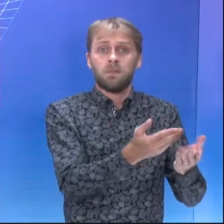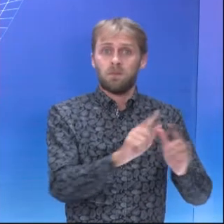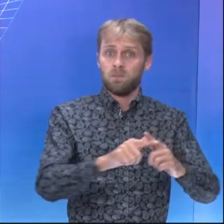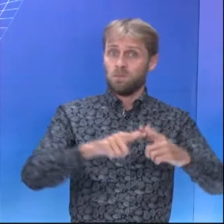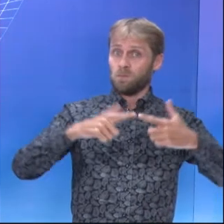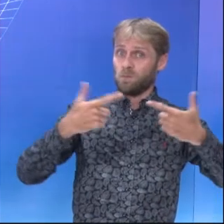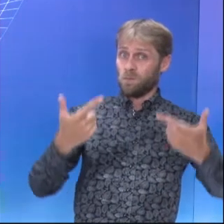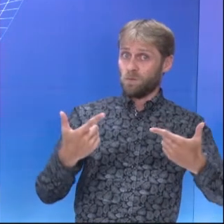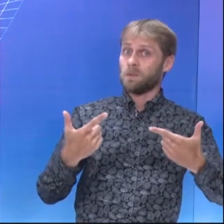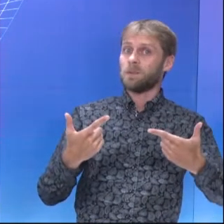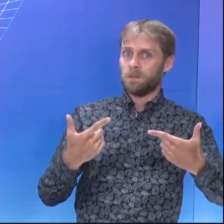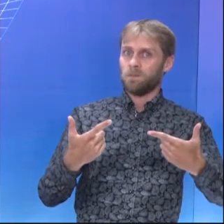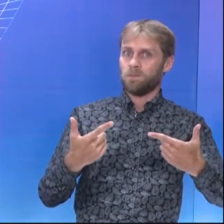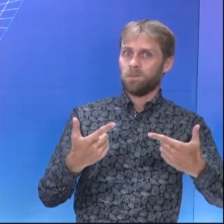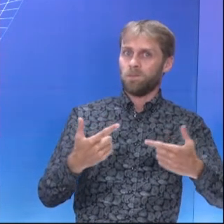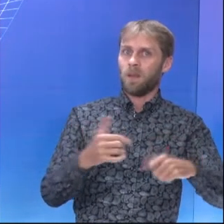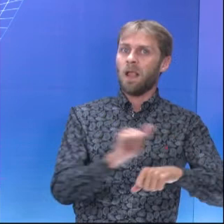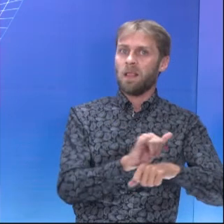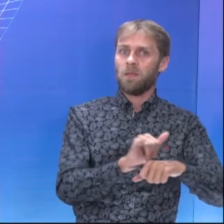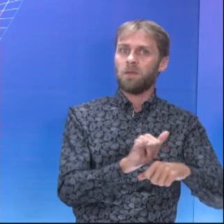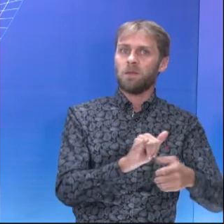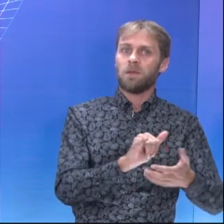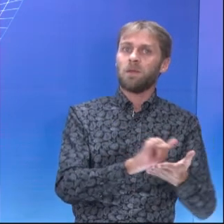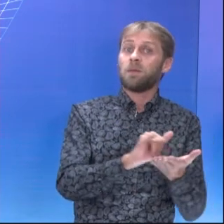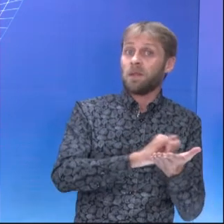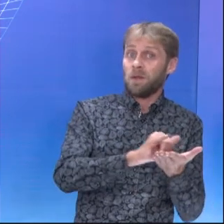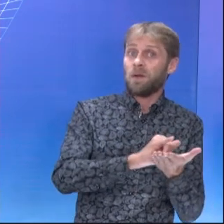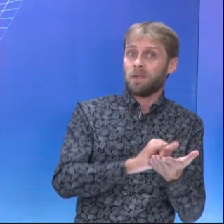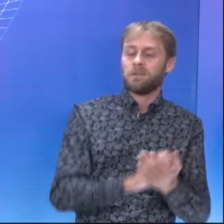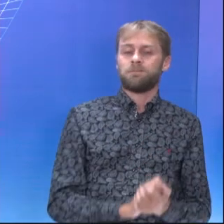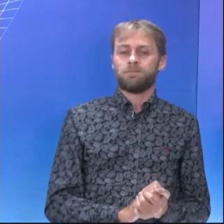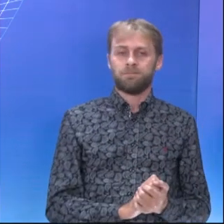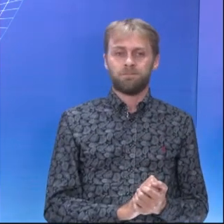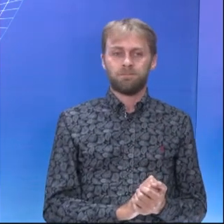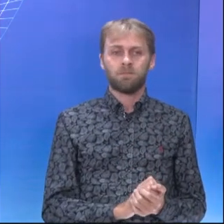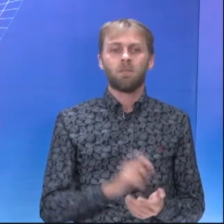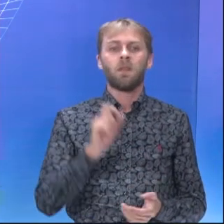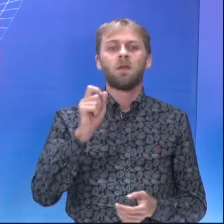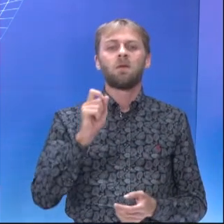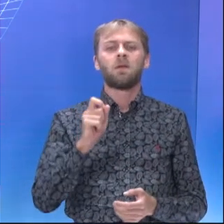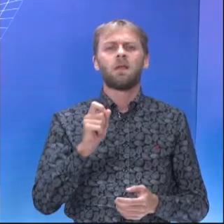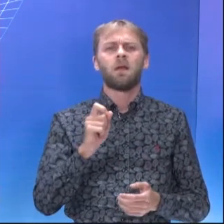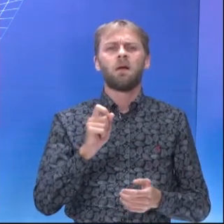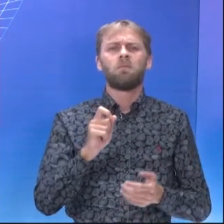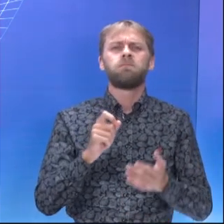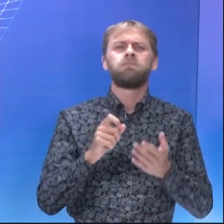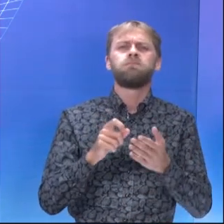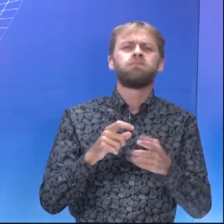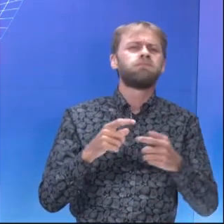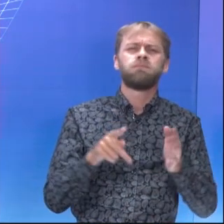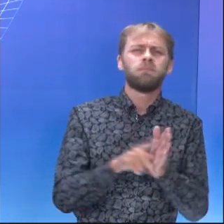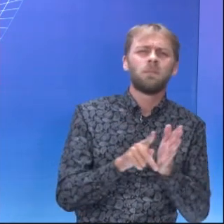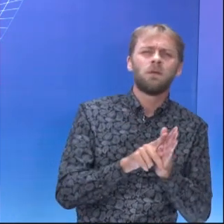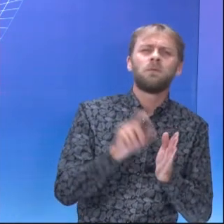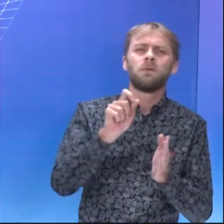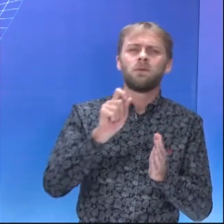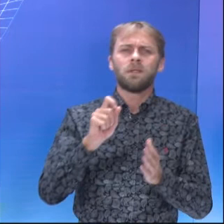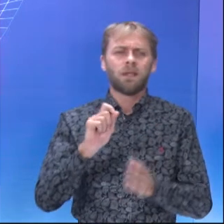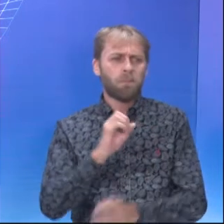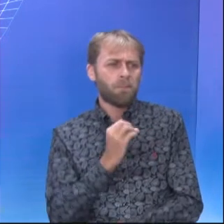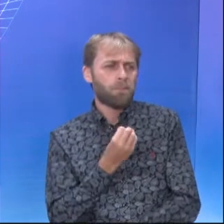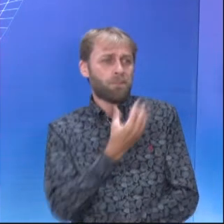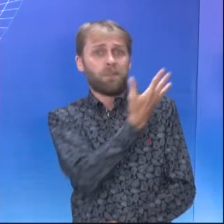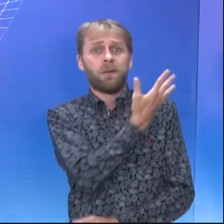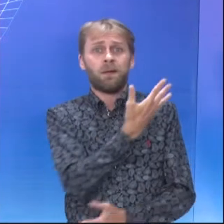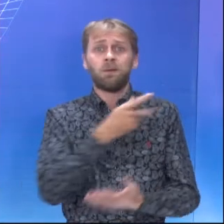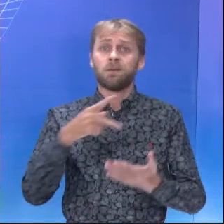fala sobre o quê essa carta. Olha lá. No que diz respeito à tragédia ocorrida em Berksville. Gente, já